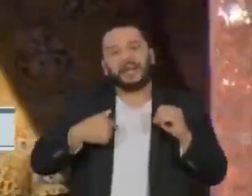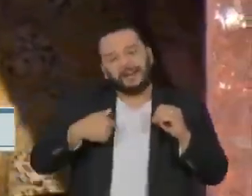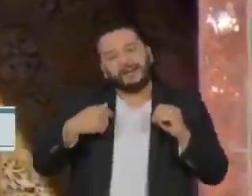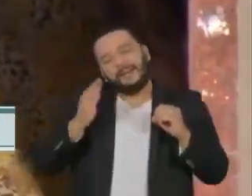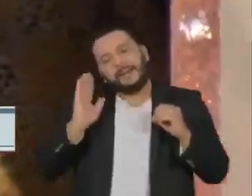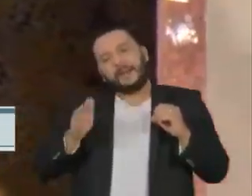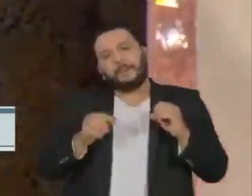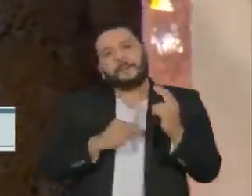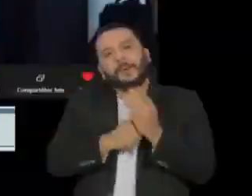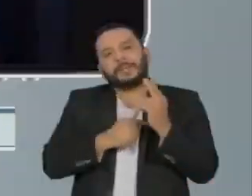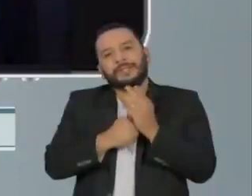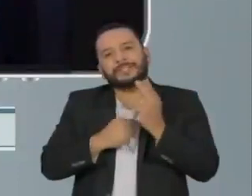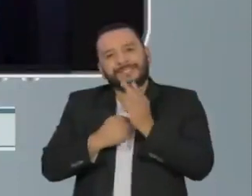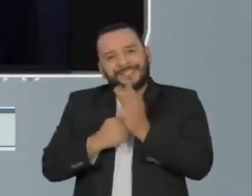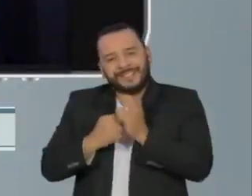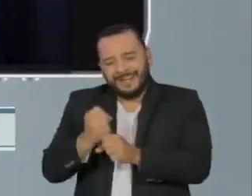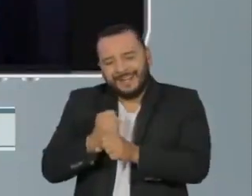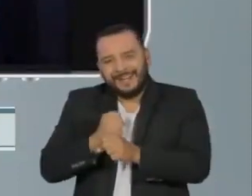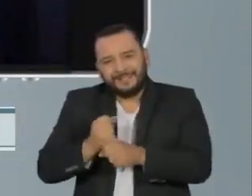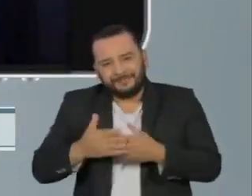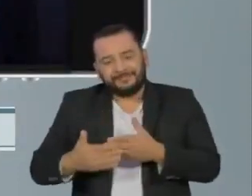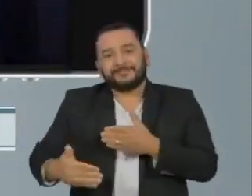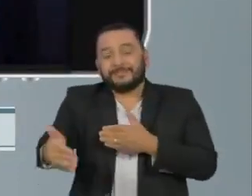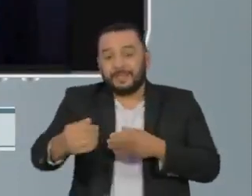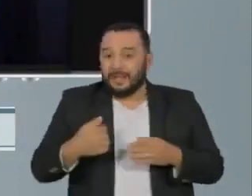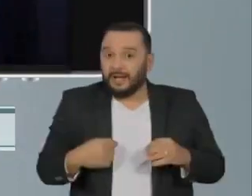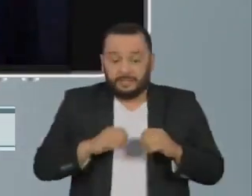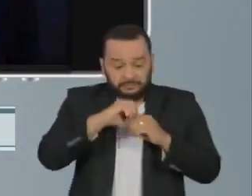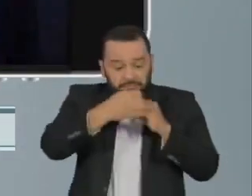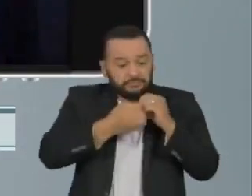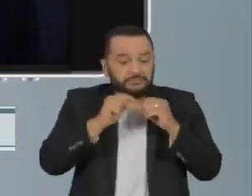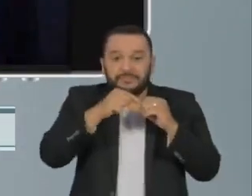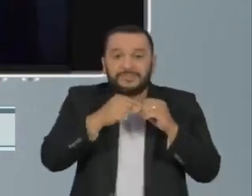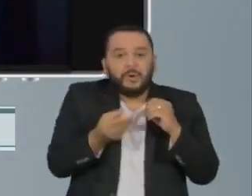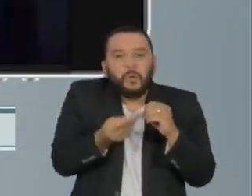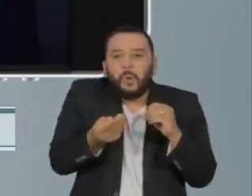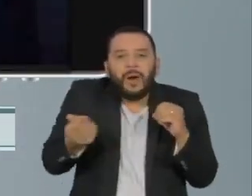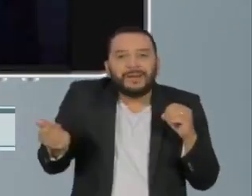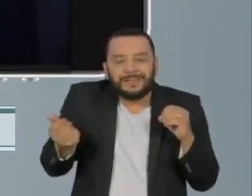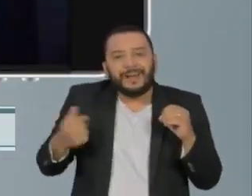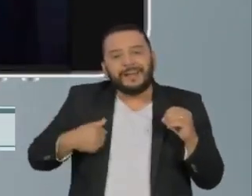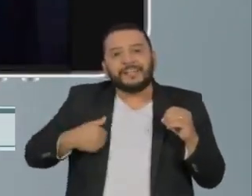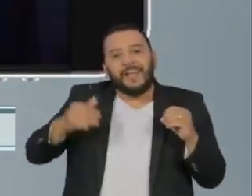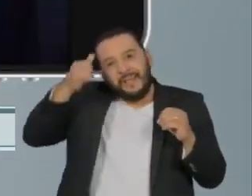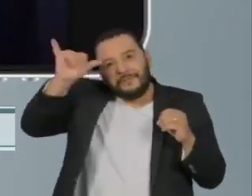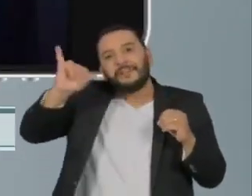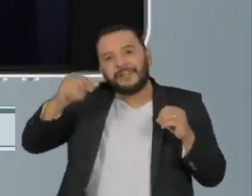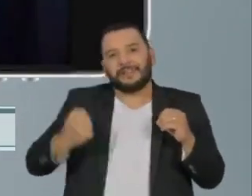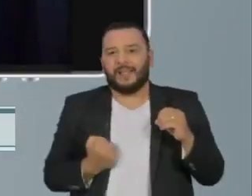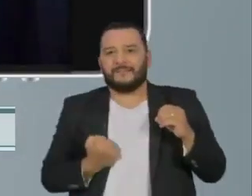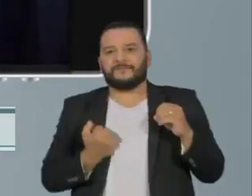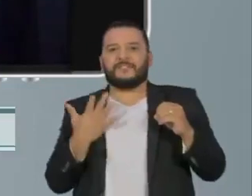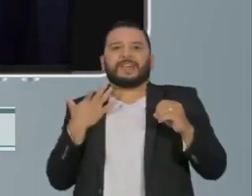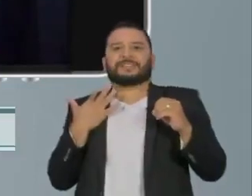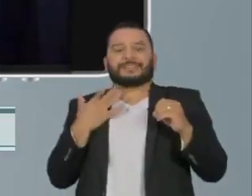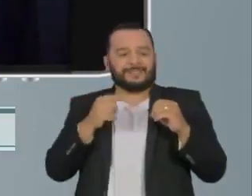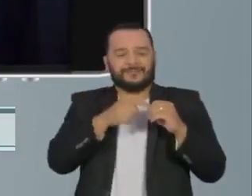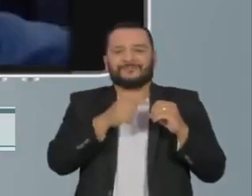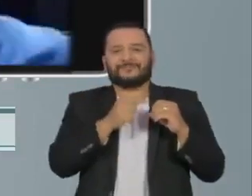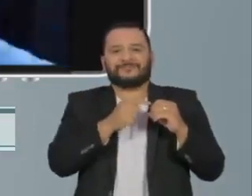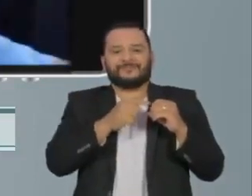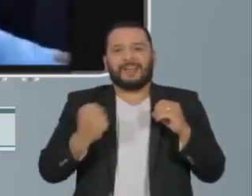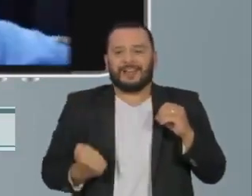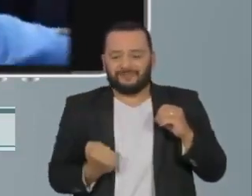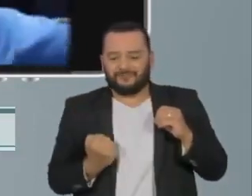infecções por um longo tempo. A qualidade delas e se elas são capazes de prevenir próximas infecções, é só que a gente começar a